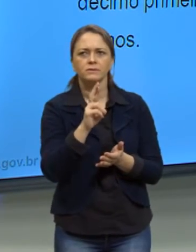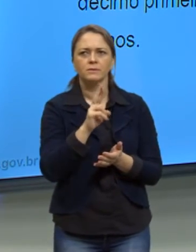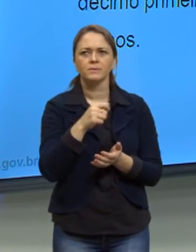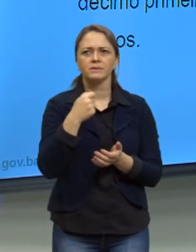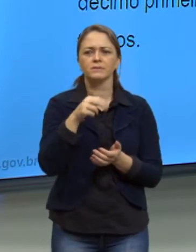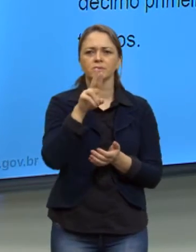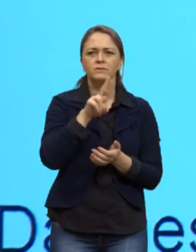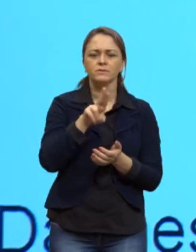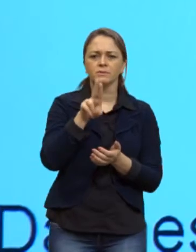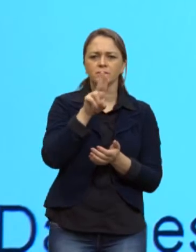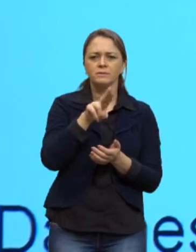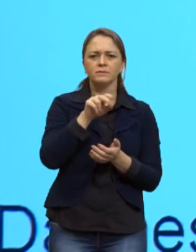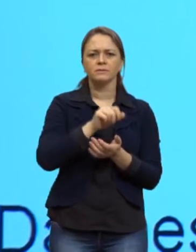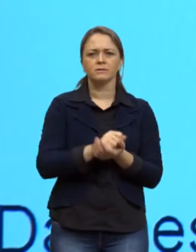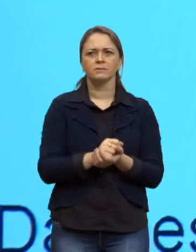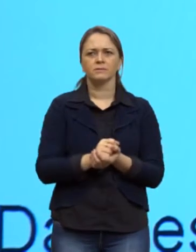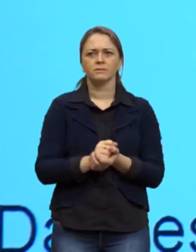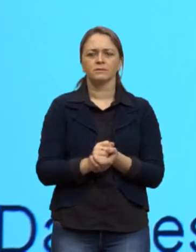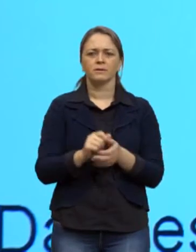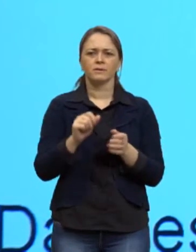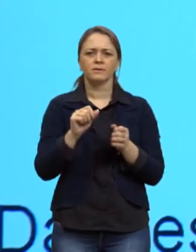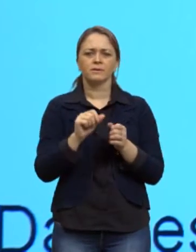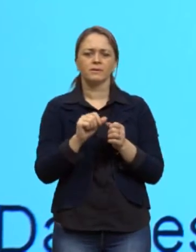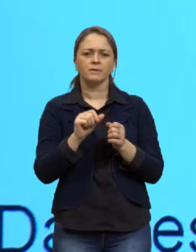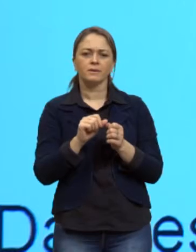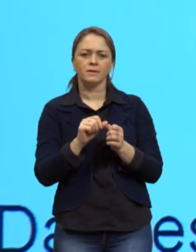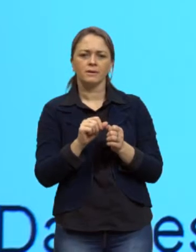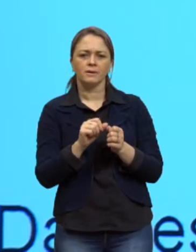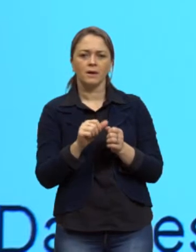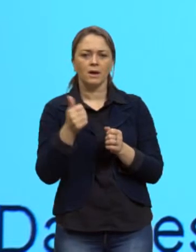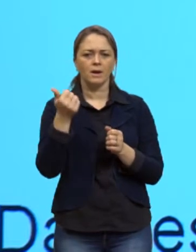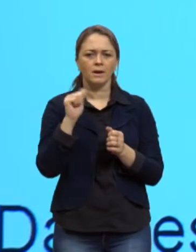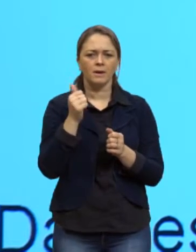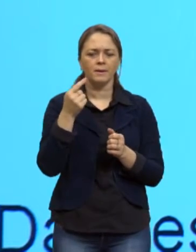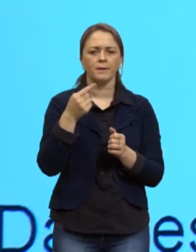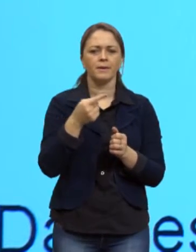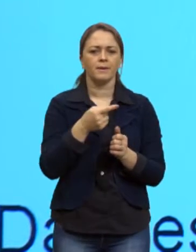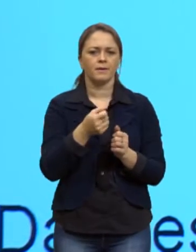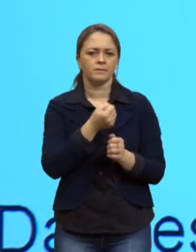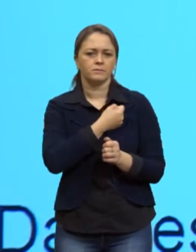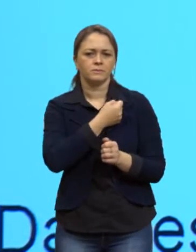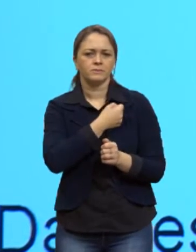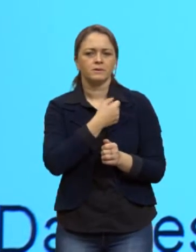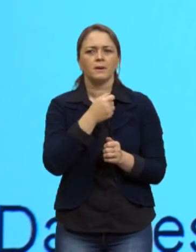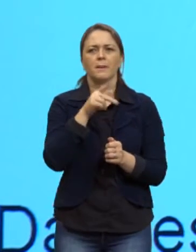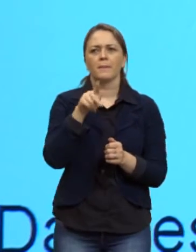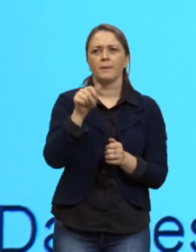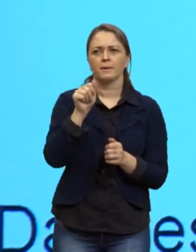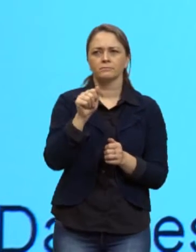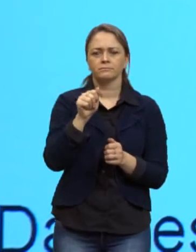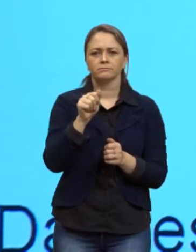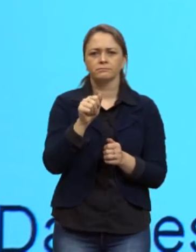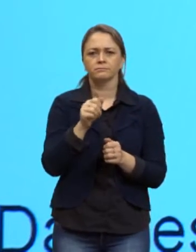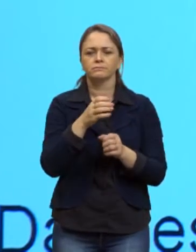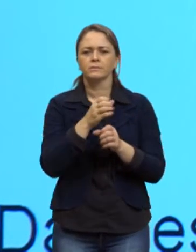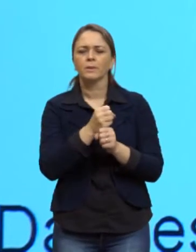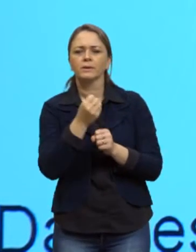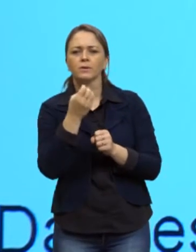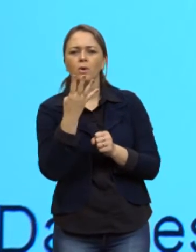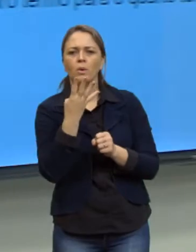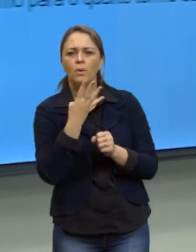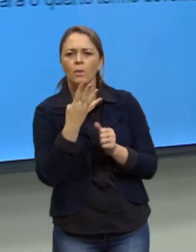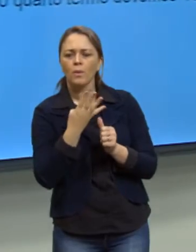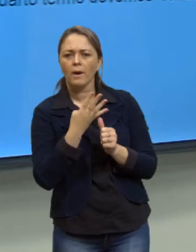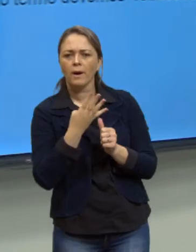Então, eu consigo fazer o décimo primeiro termo desta PA, somando ao quarto termo, sete razões. Certo?